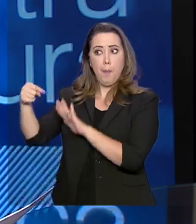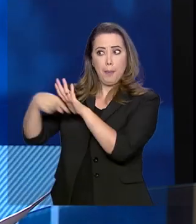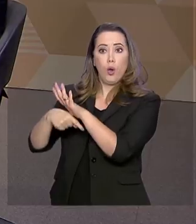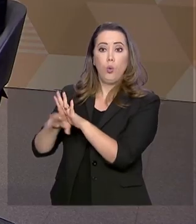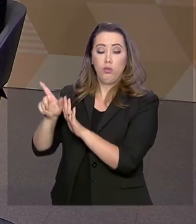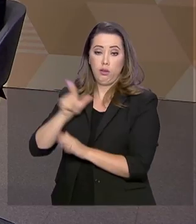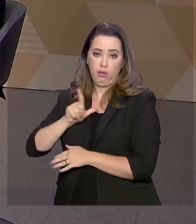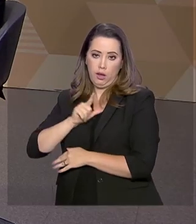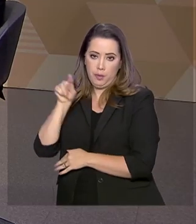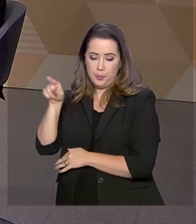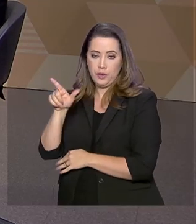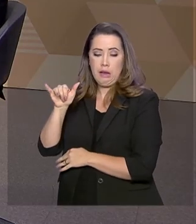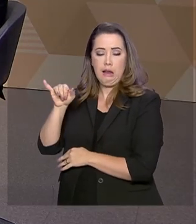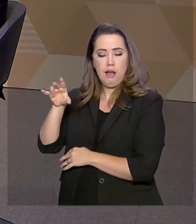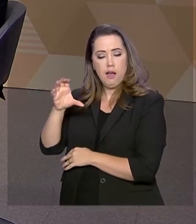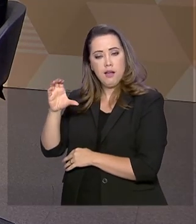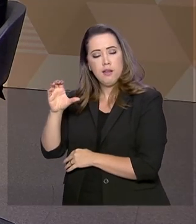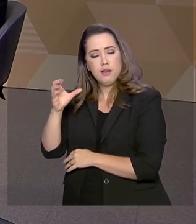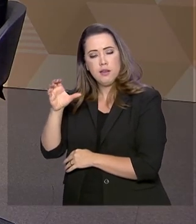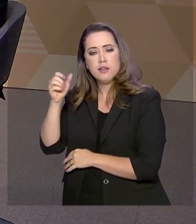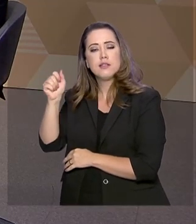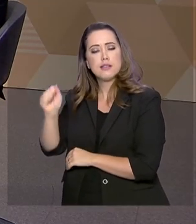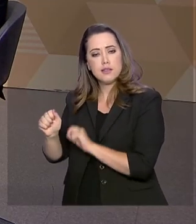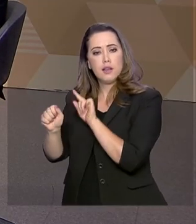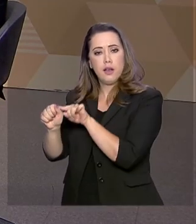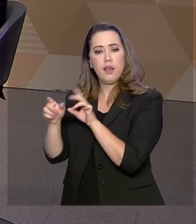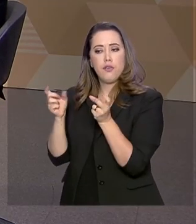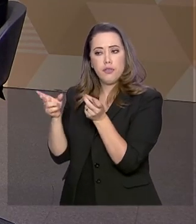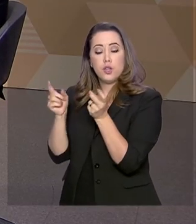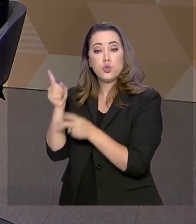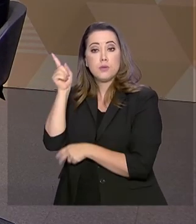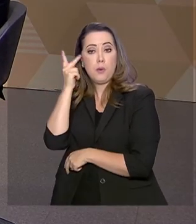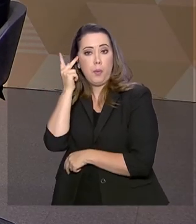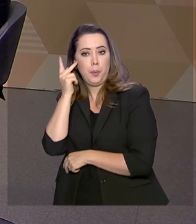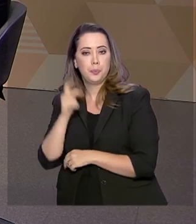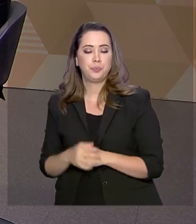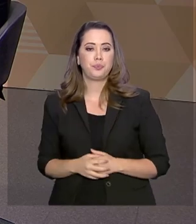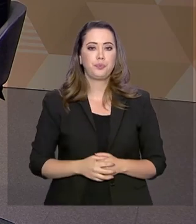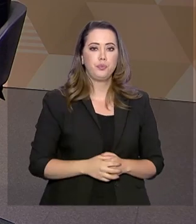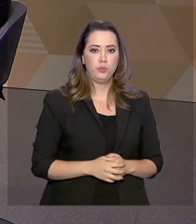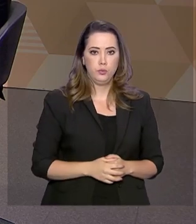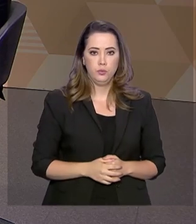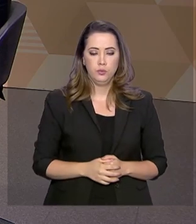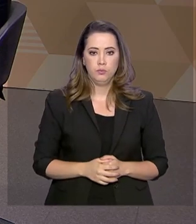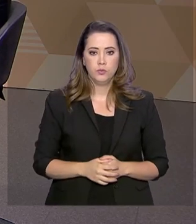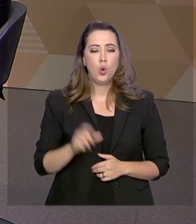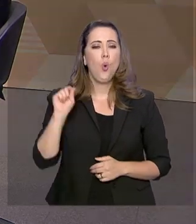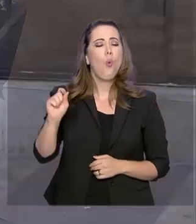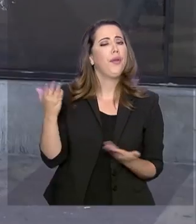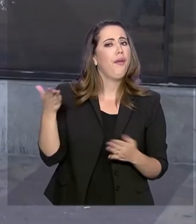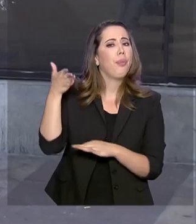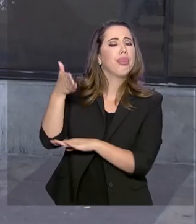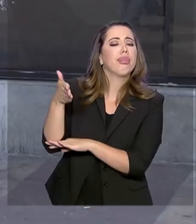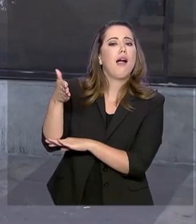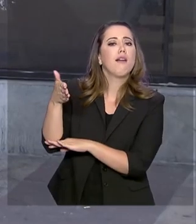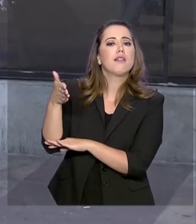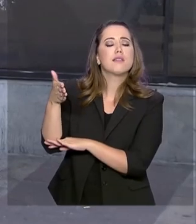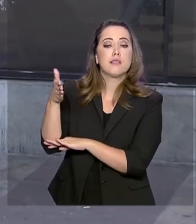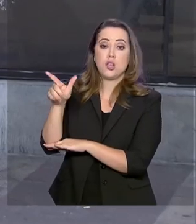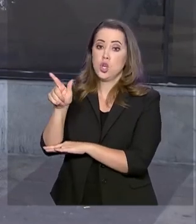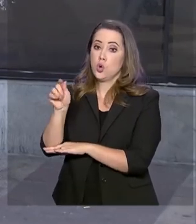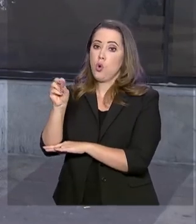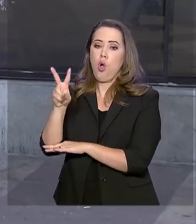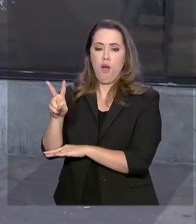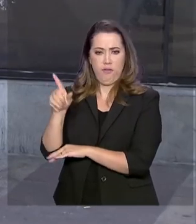Laísa Silva. Ela é vendedora também de São Paulo. Vamos ouvi-la. O que é o TaxiGov e qual